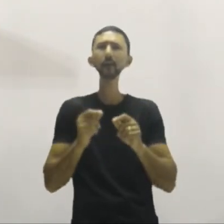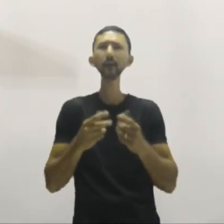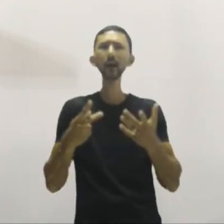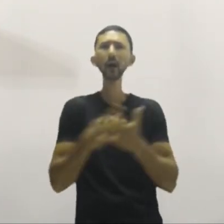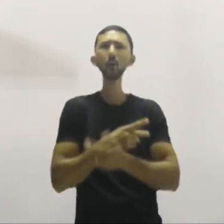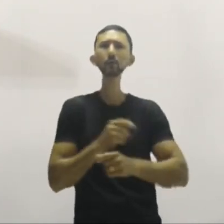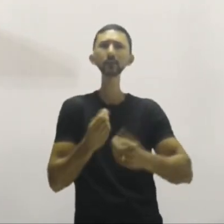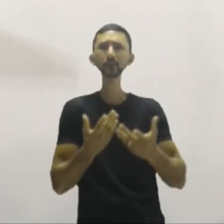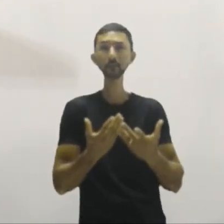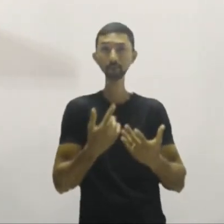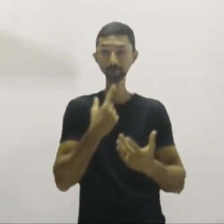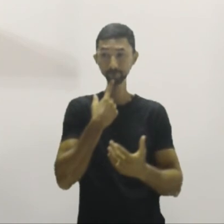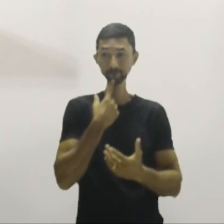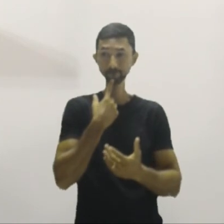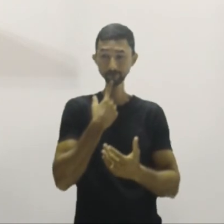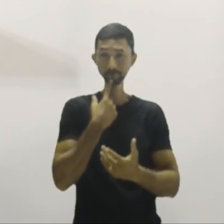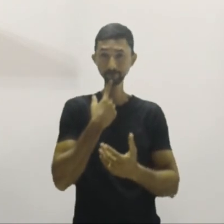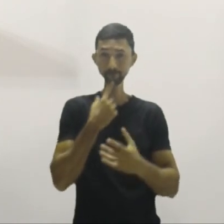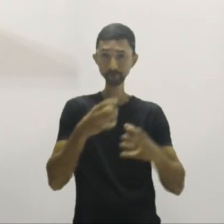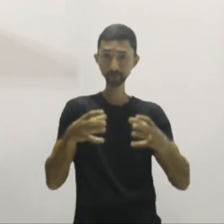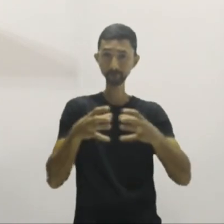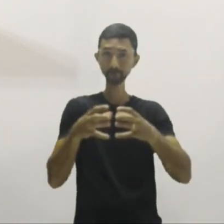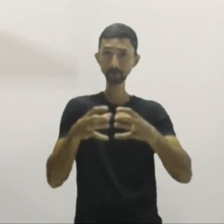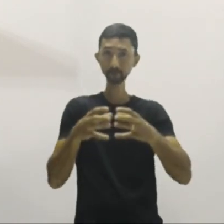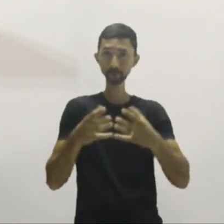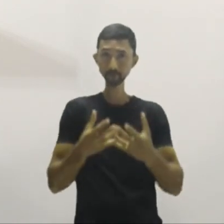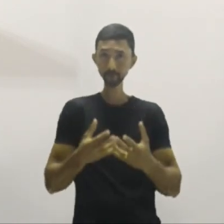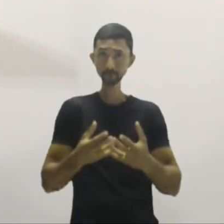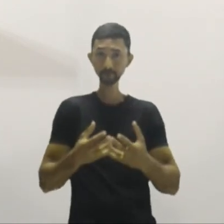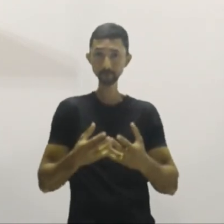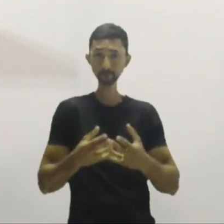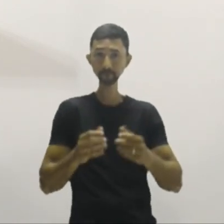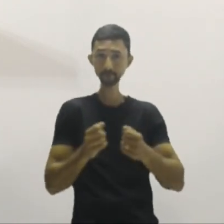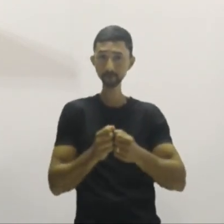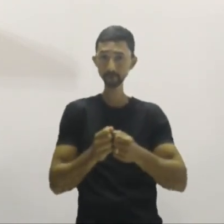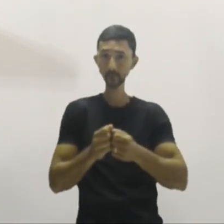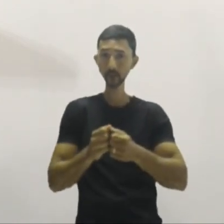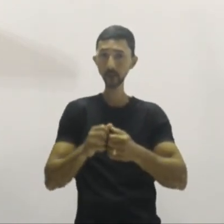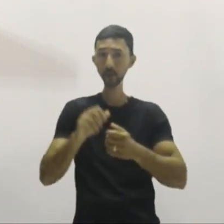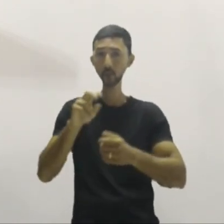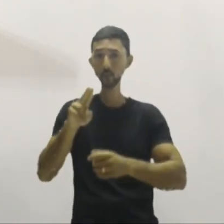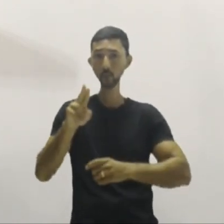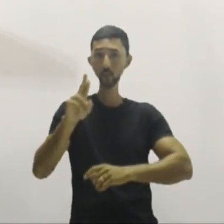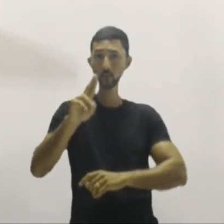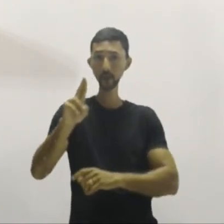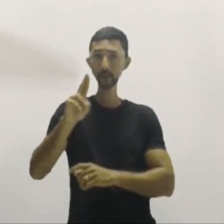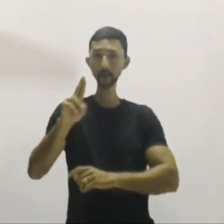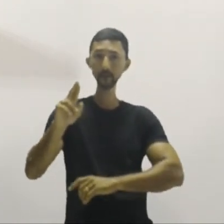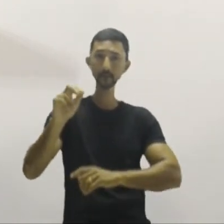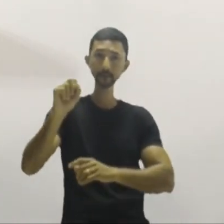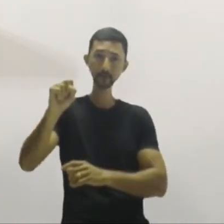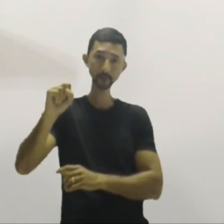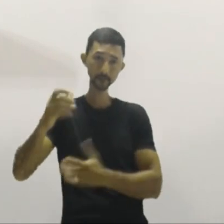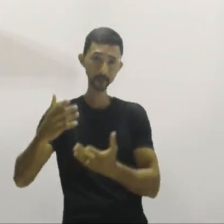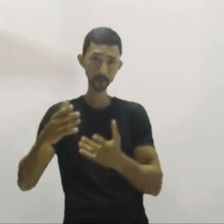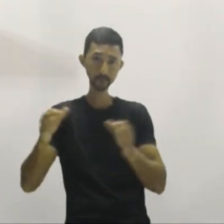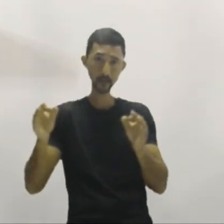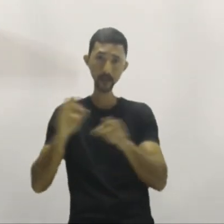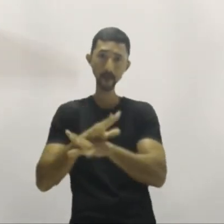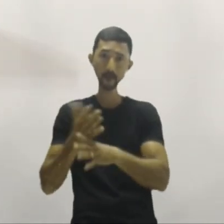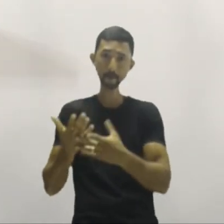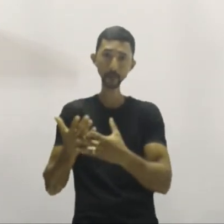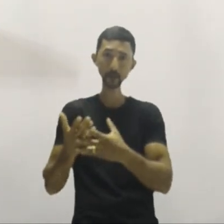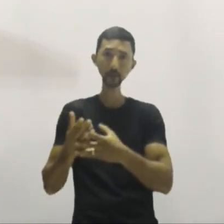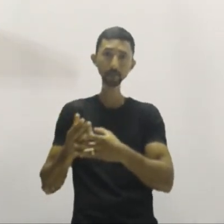aconteceu, professor? A União Soviética acabou em 1991. Não só a União